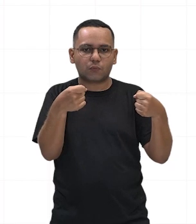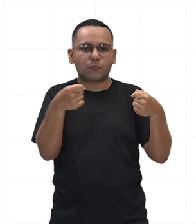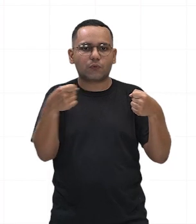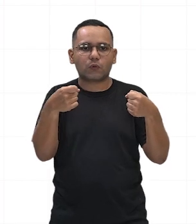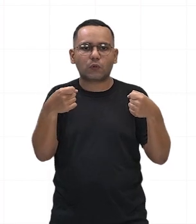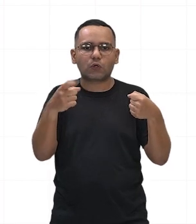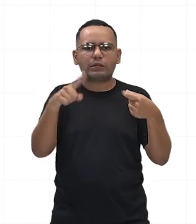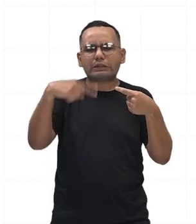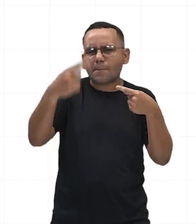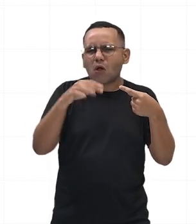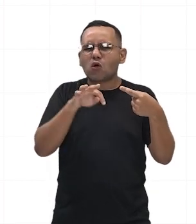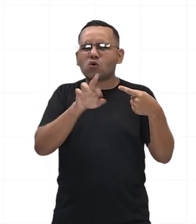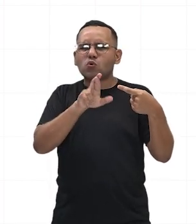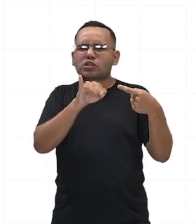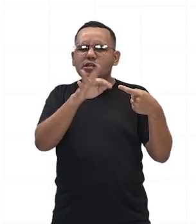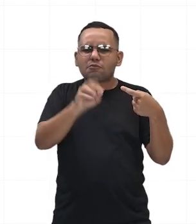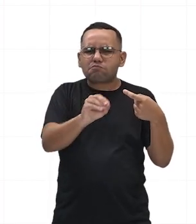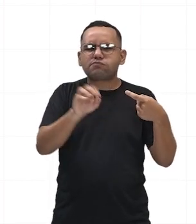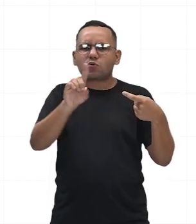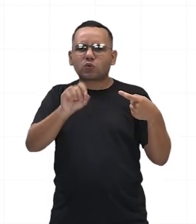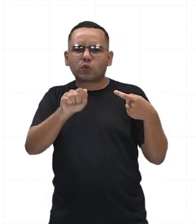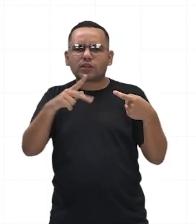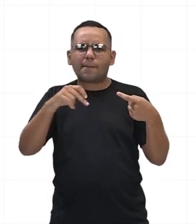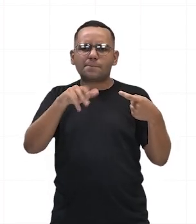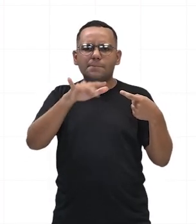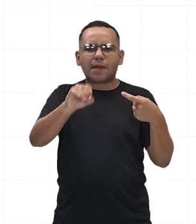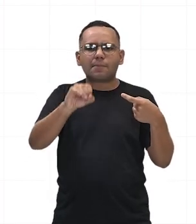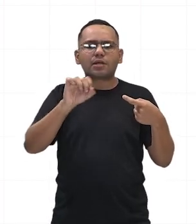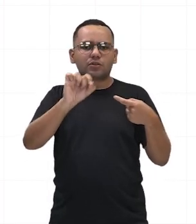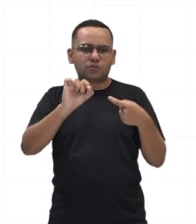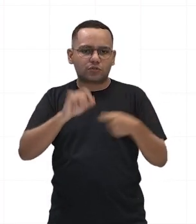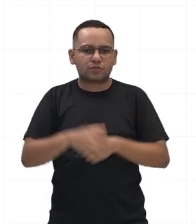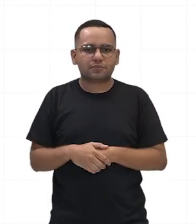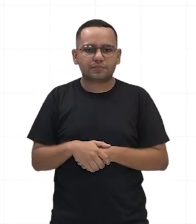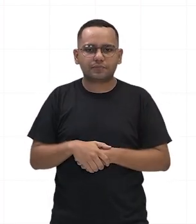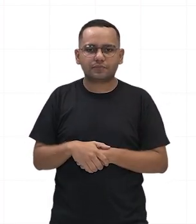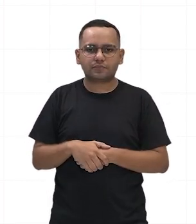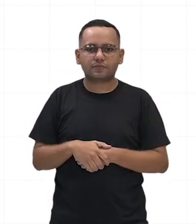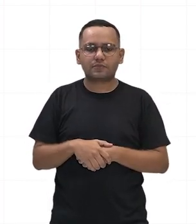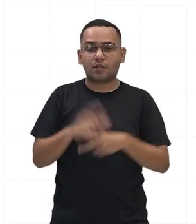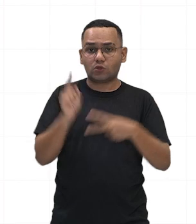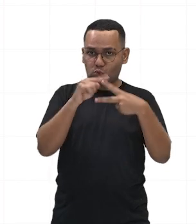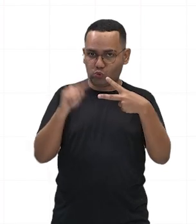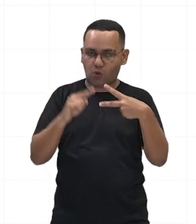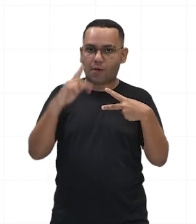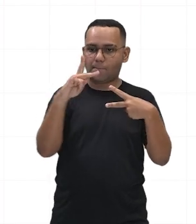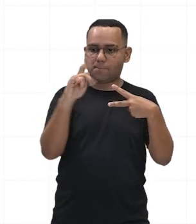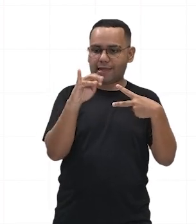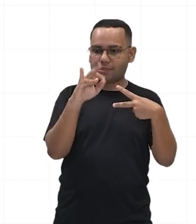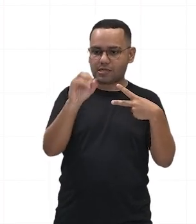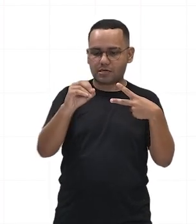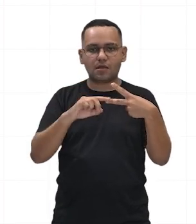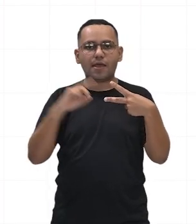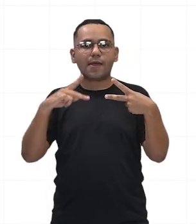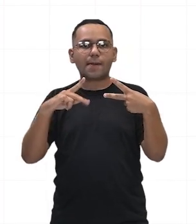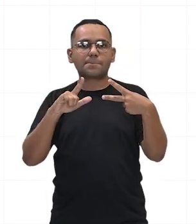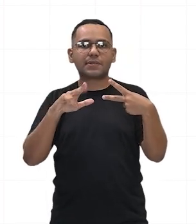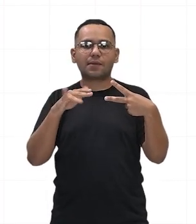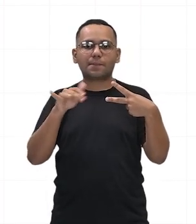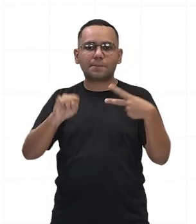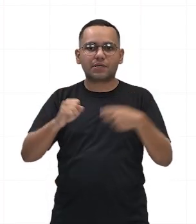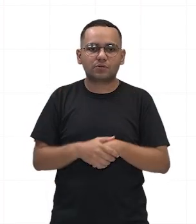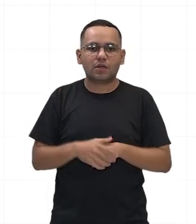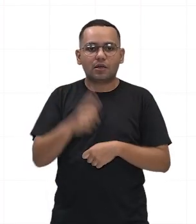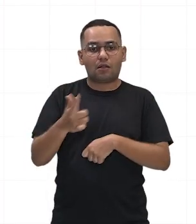entre patrícios e plebeus. representando, os plebeus, os tribunos conquistaram o direito